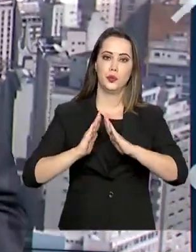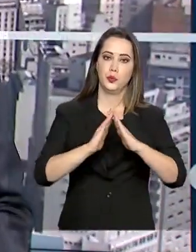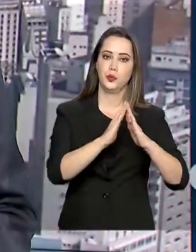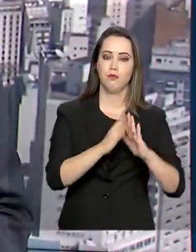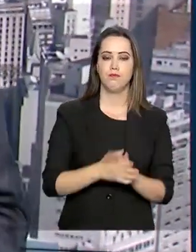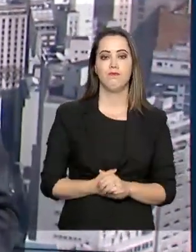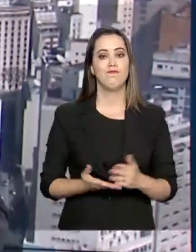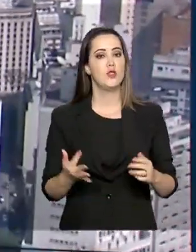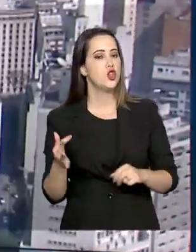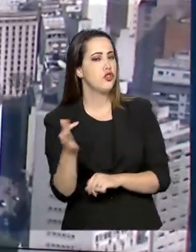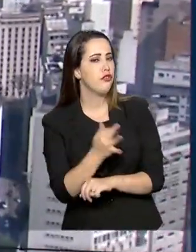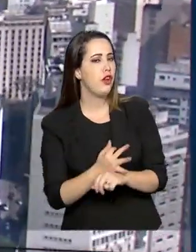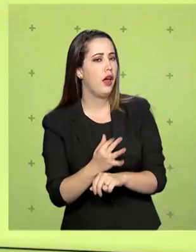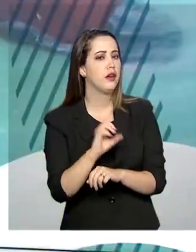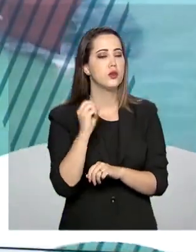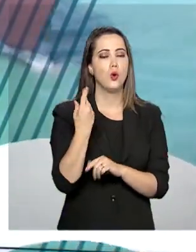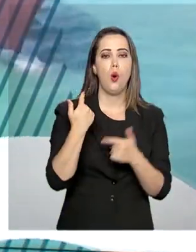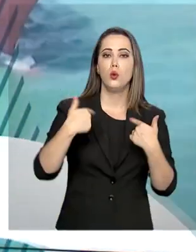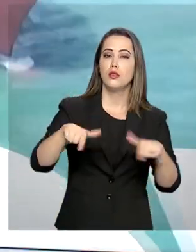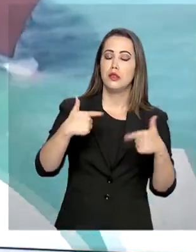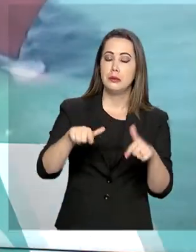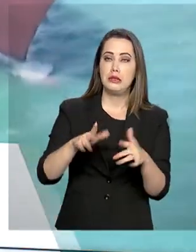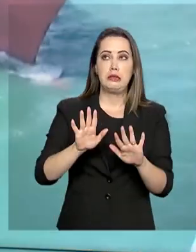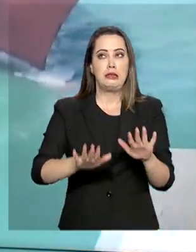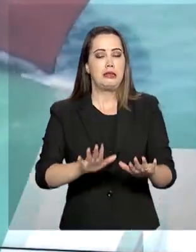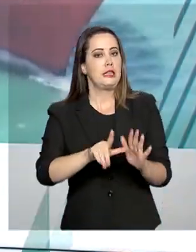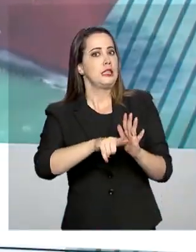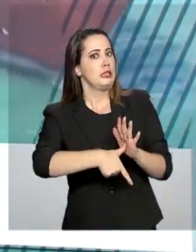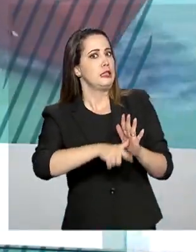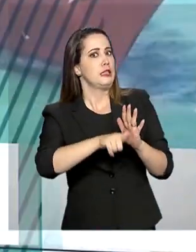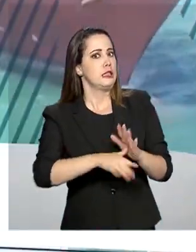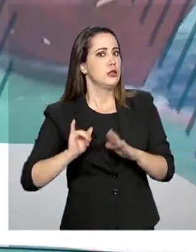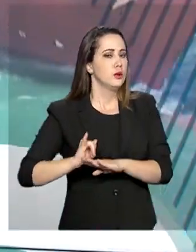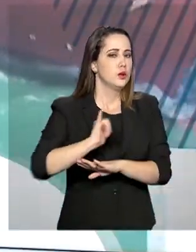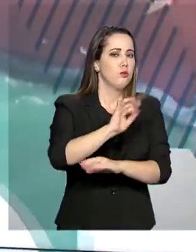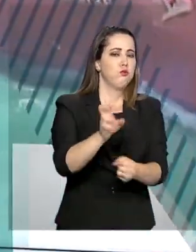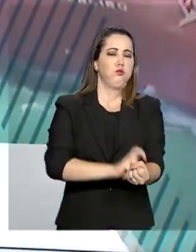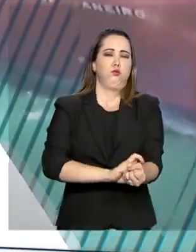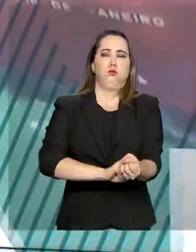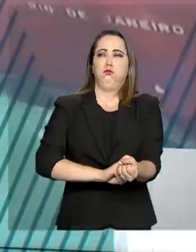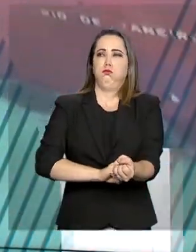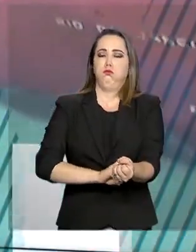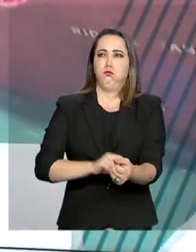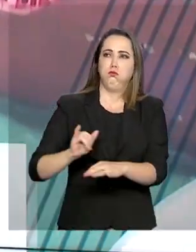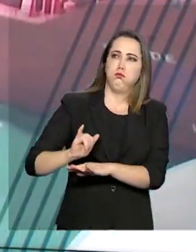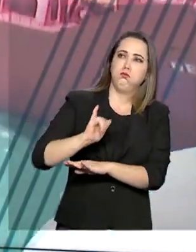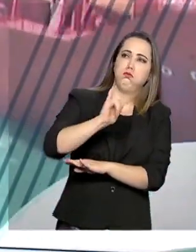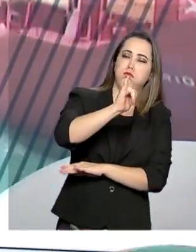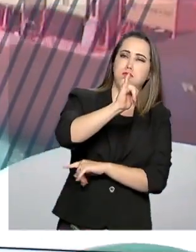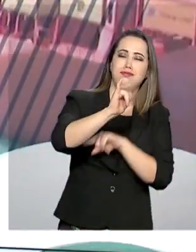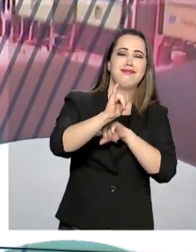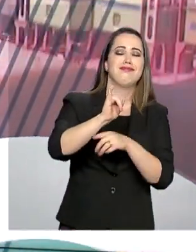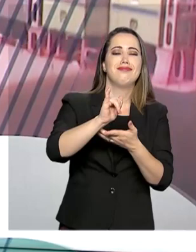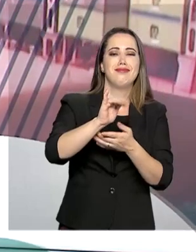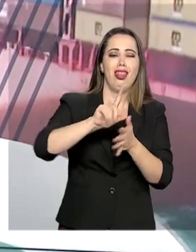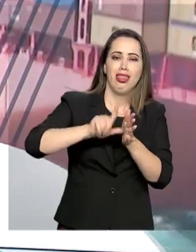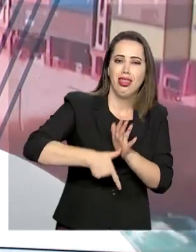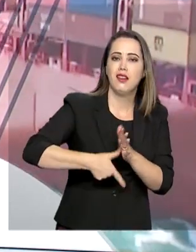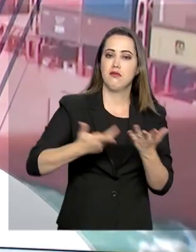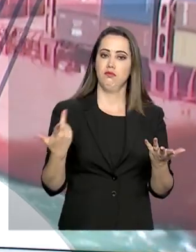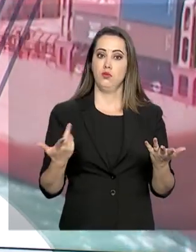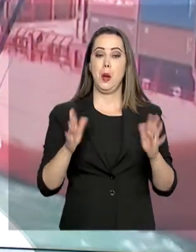Seja de férias ou a trabalho, o atraso nos voos é algo que irrita os passageiros, não é? Mas, segundo uma pesquisa feita por uma